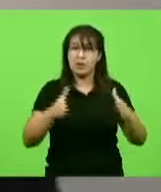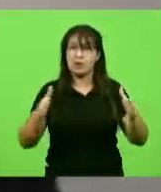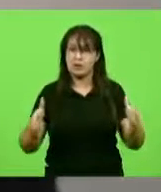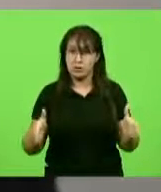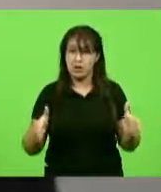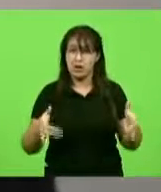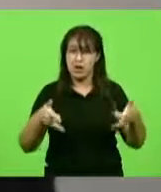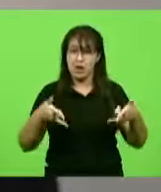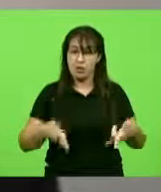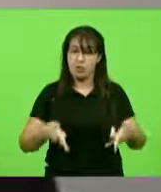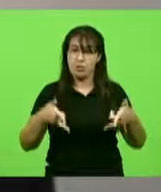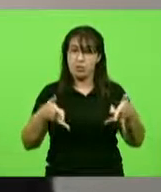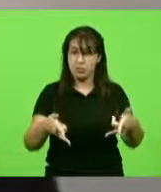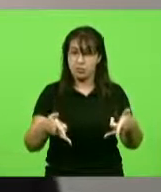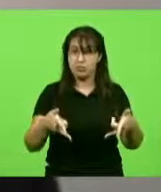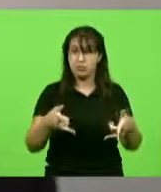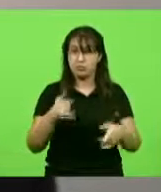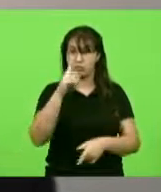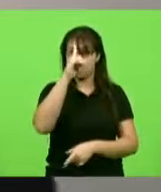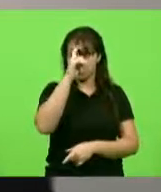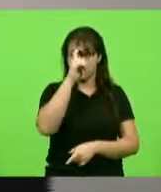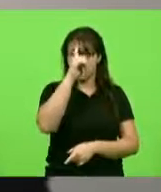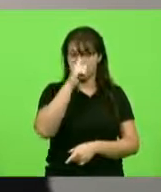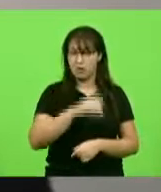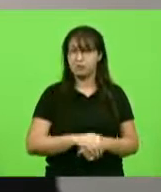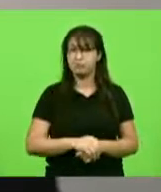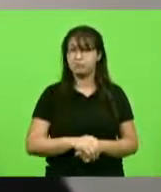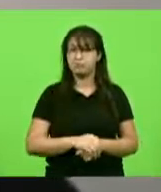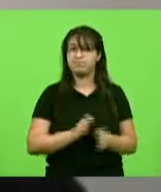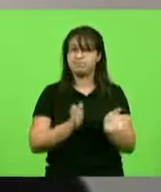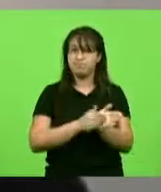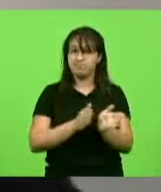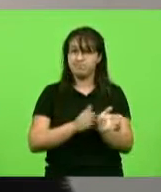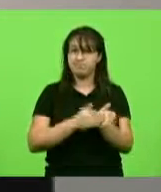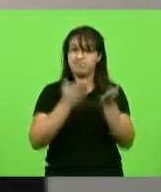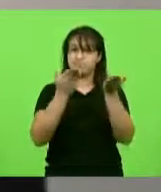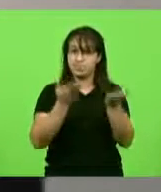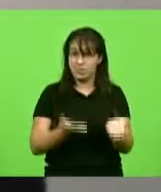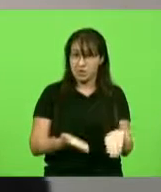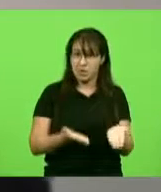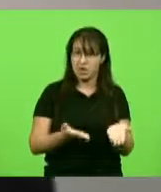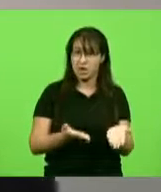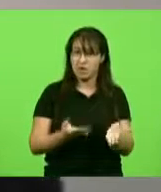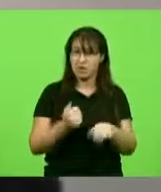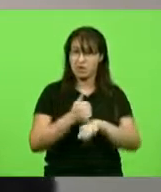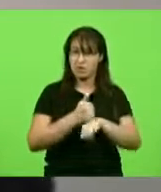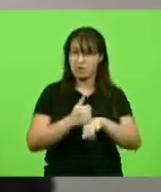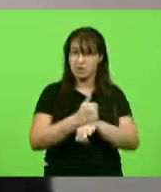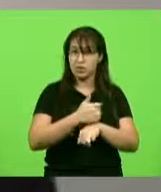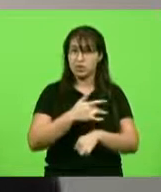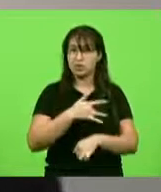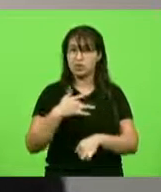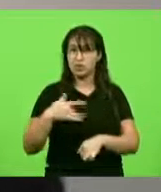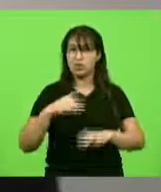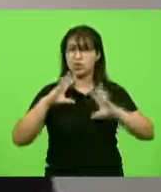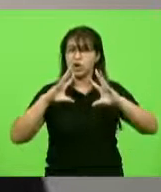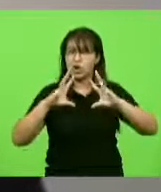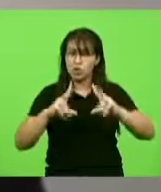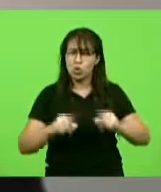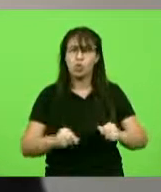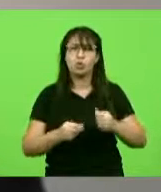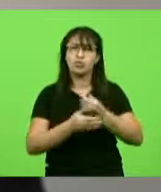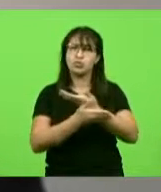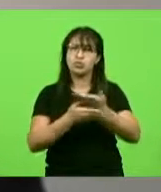tirar o chapéu aqui para os profissionais da saúde, especialmente do SUS, mas quero fazer uma homenagem a todos os que atuam